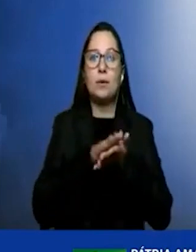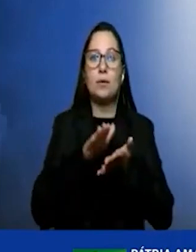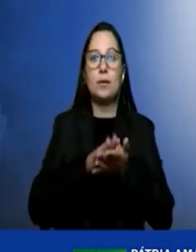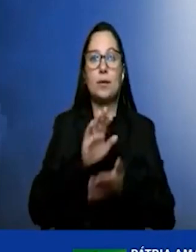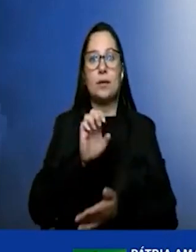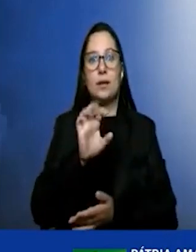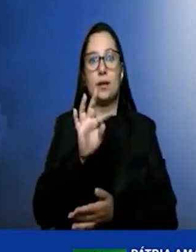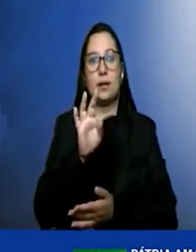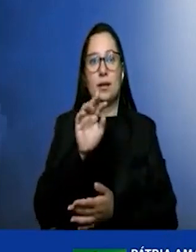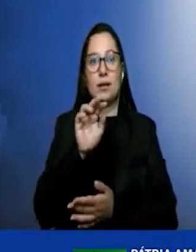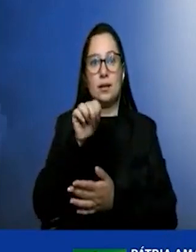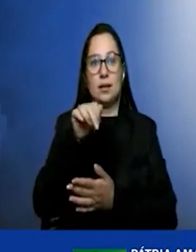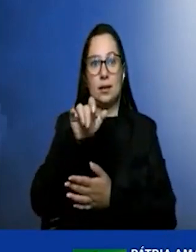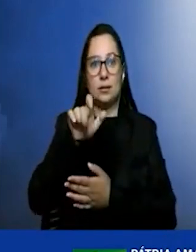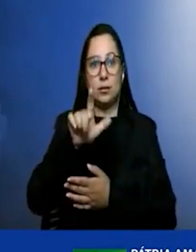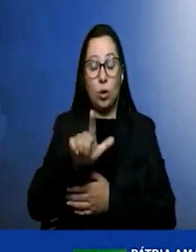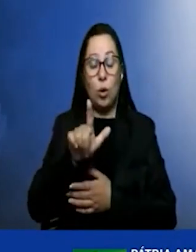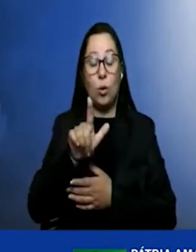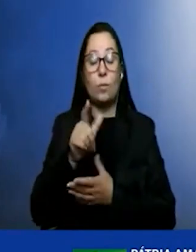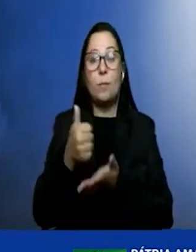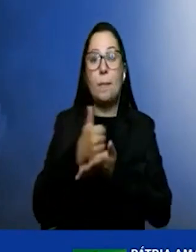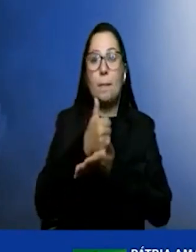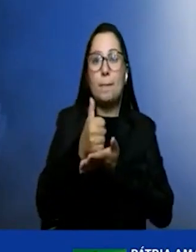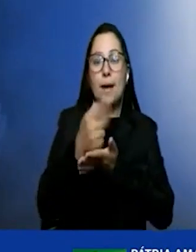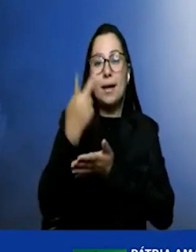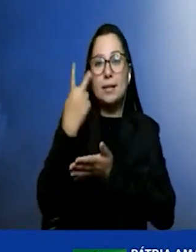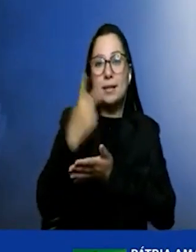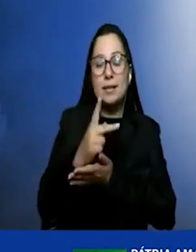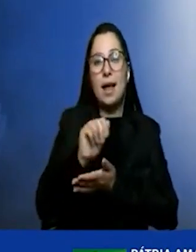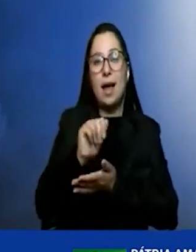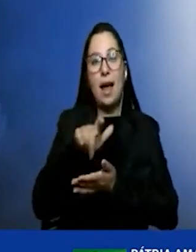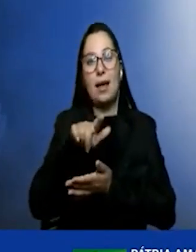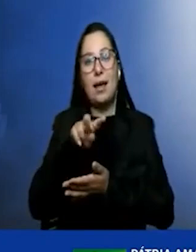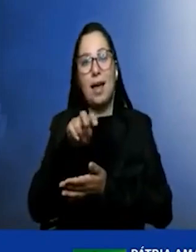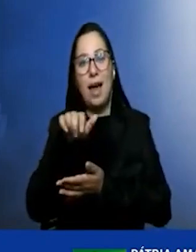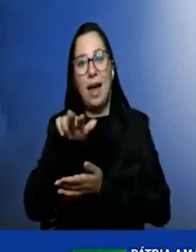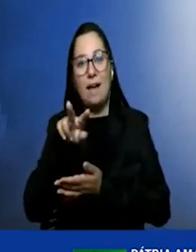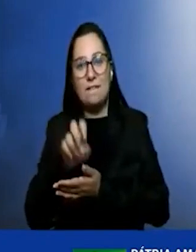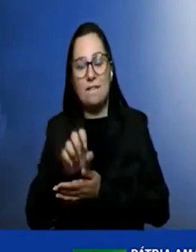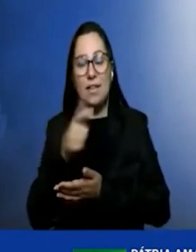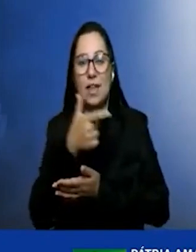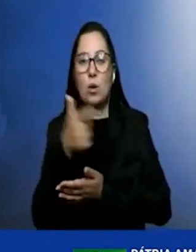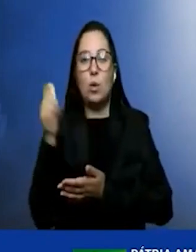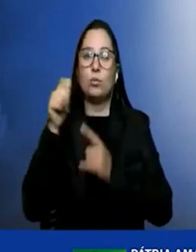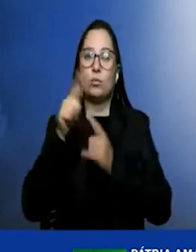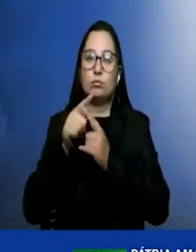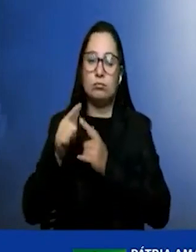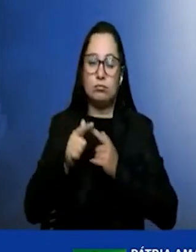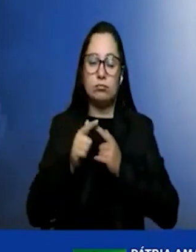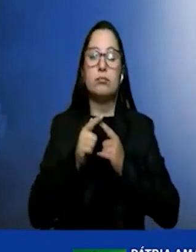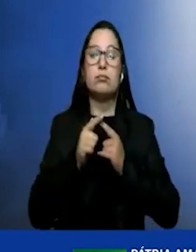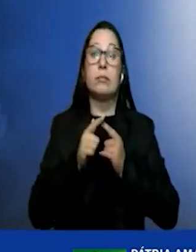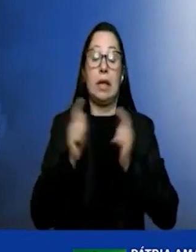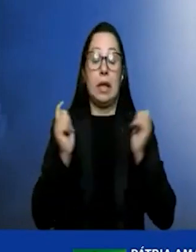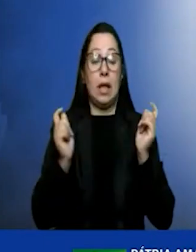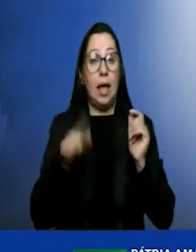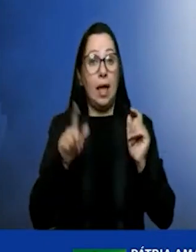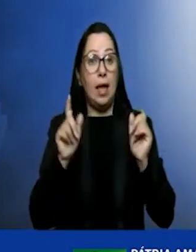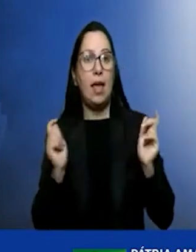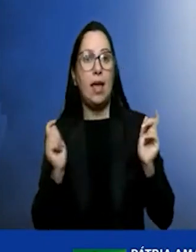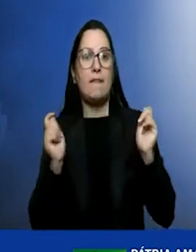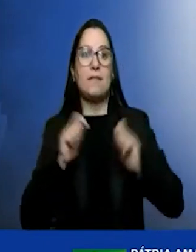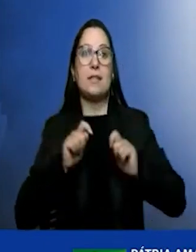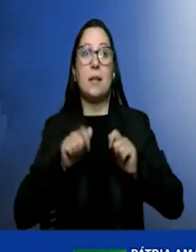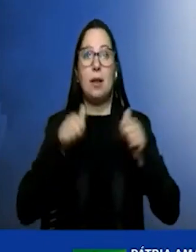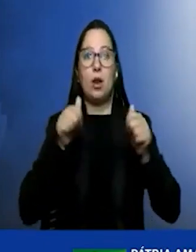Não só os primeiros ensaios provam de que ele poderá ter uma eficiência melhor do que o etanol vindo da